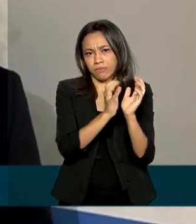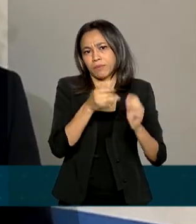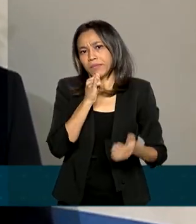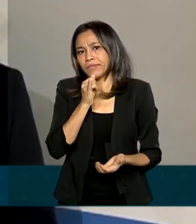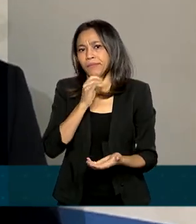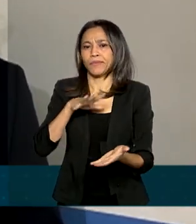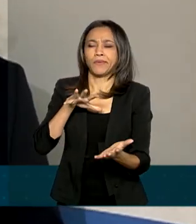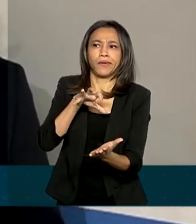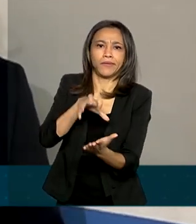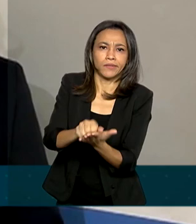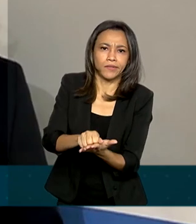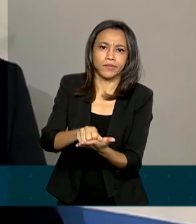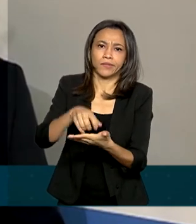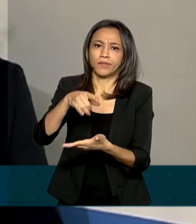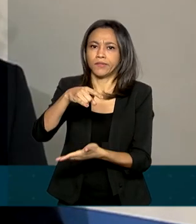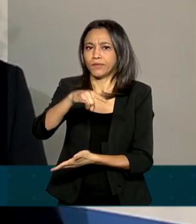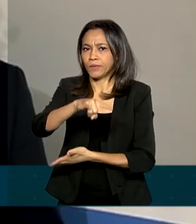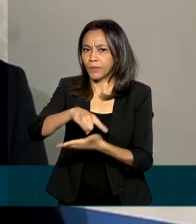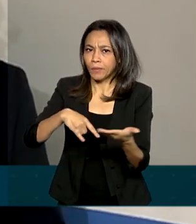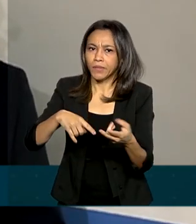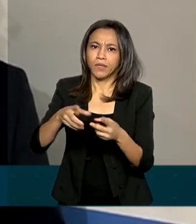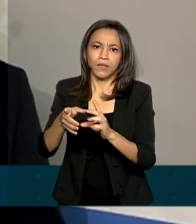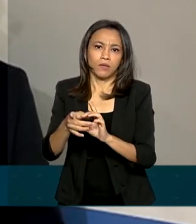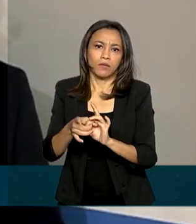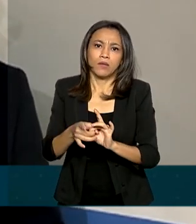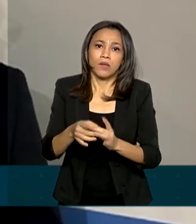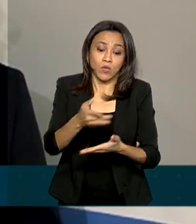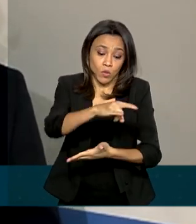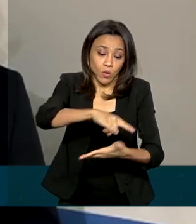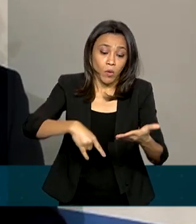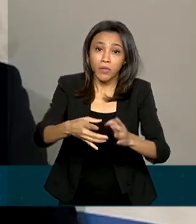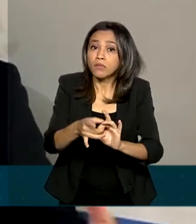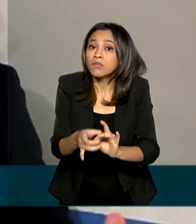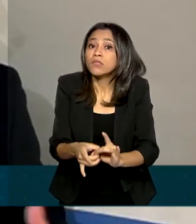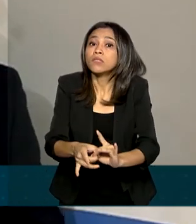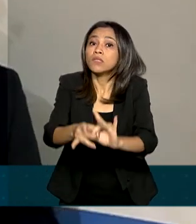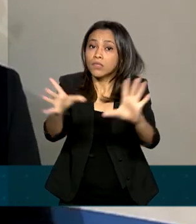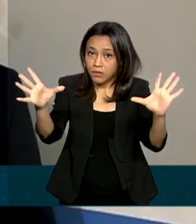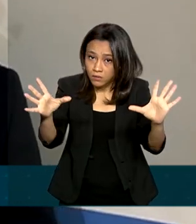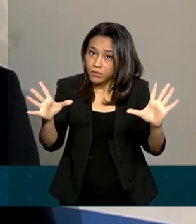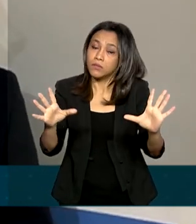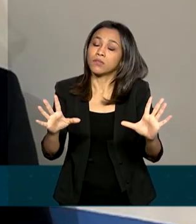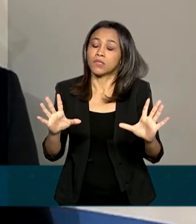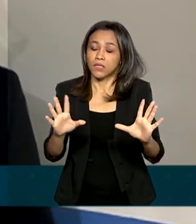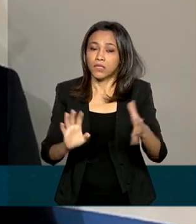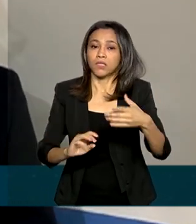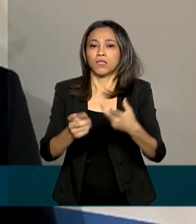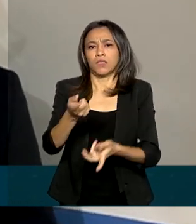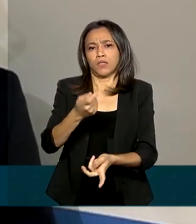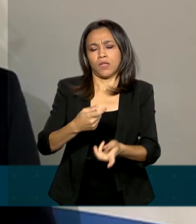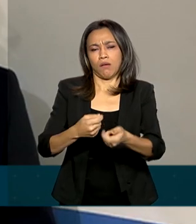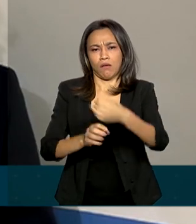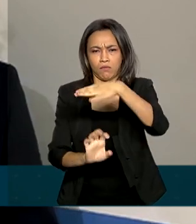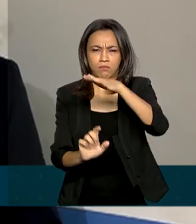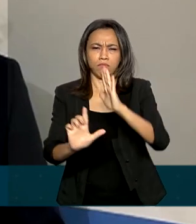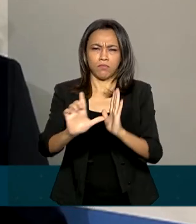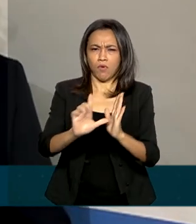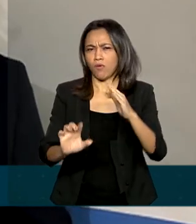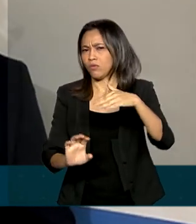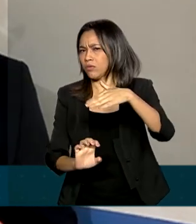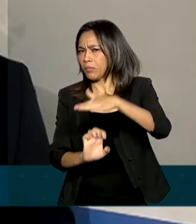automático e a dispensa de alvarás para atividades de baixo risco, foram medidas trazidas pela Lei da Liberdade Econômica,